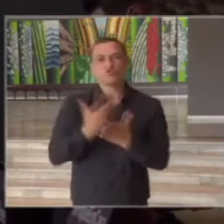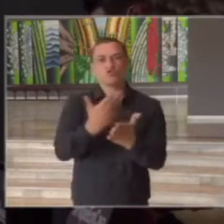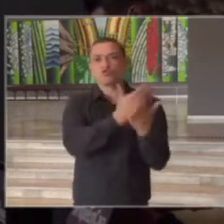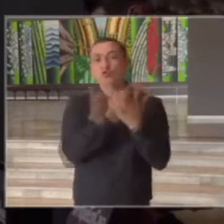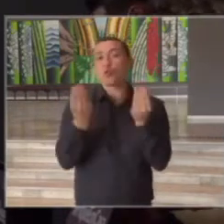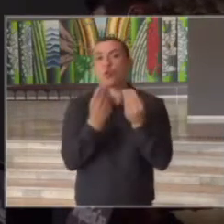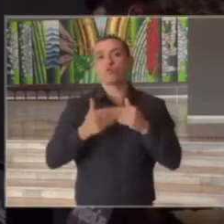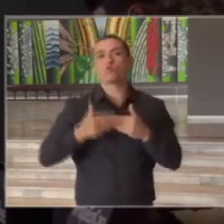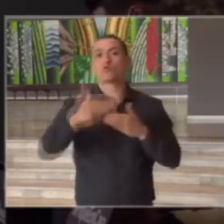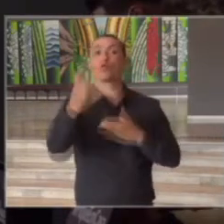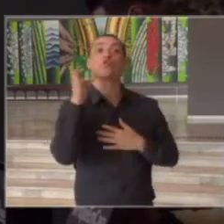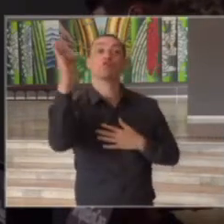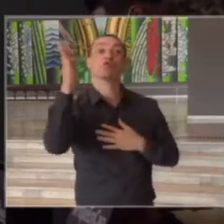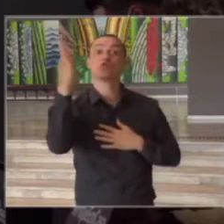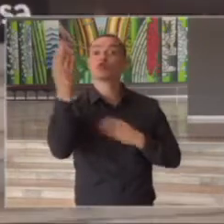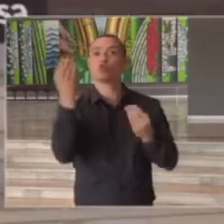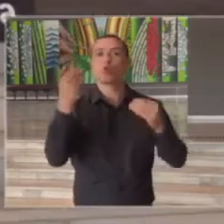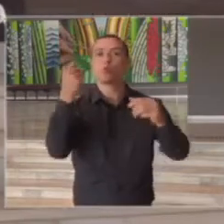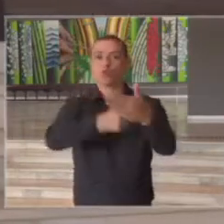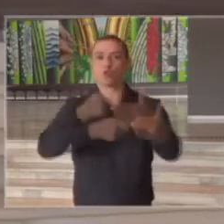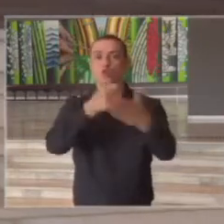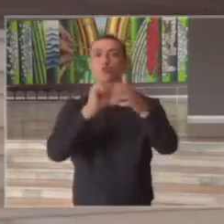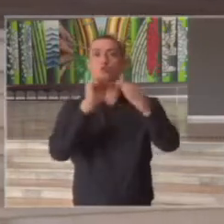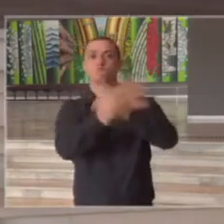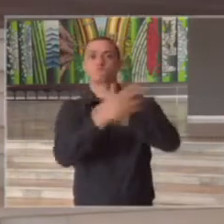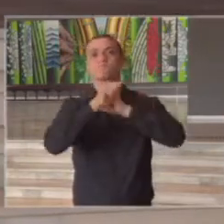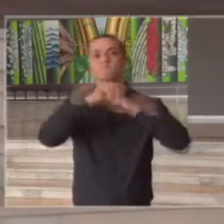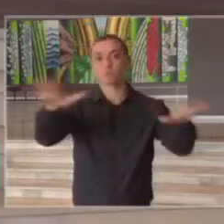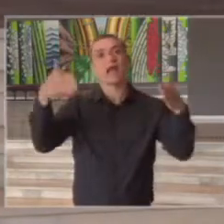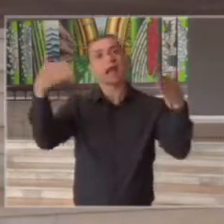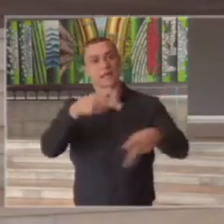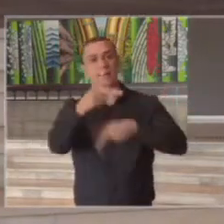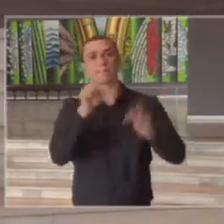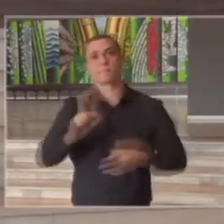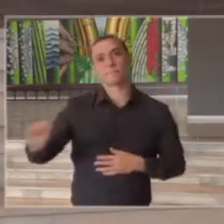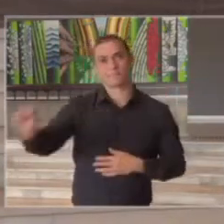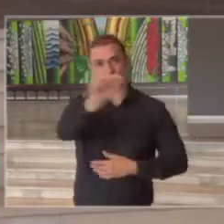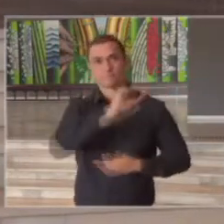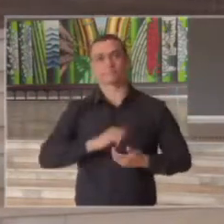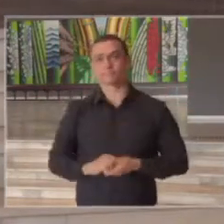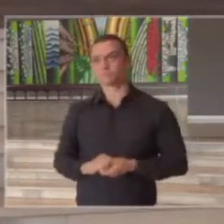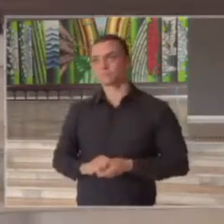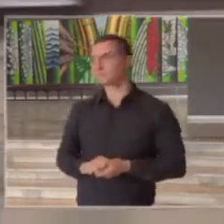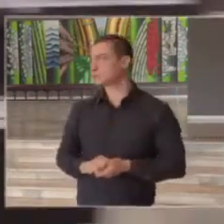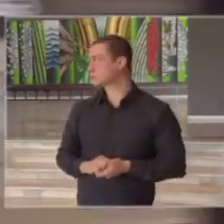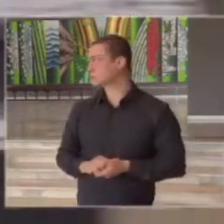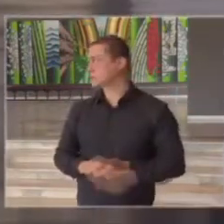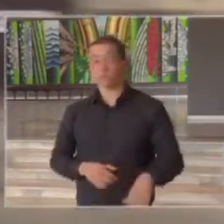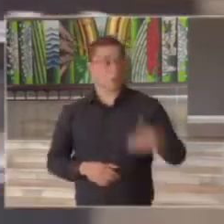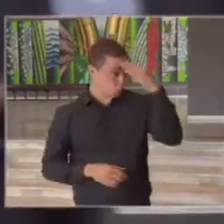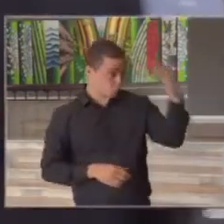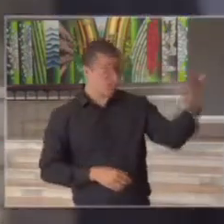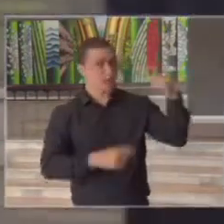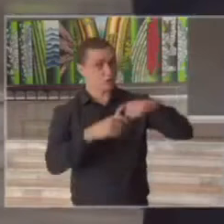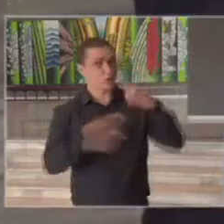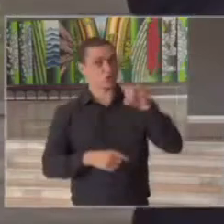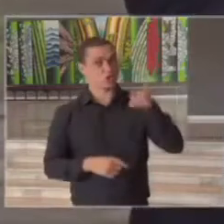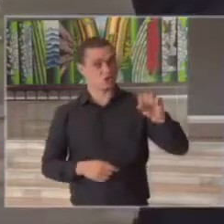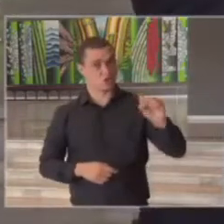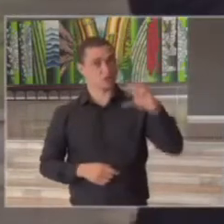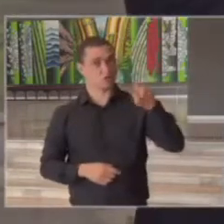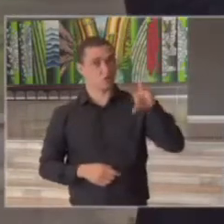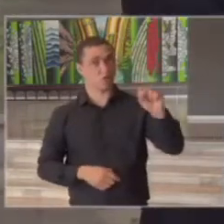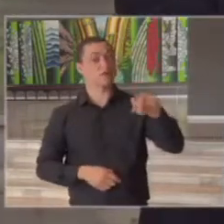o futuro do combate à epidemia para essas populações obrigado doutor Dimas Covas presidente do instituto